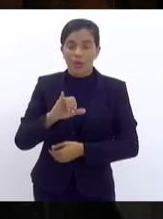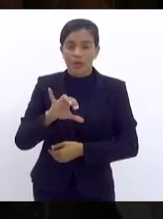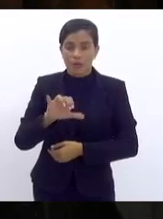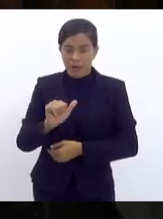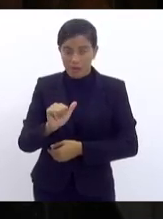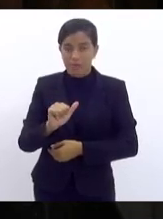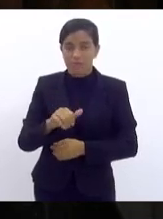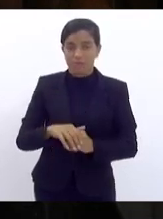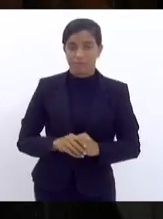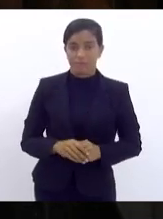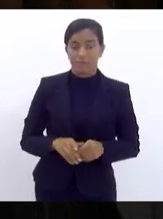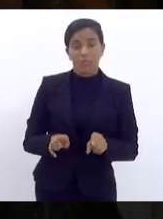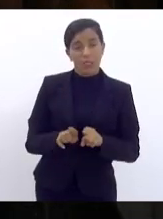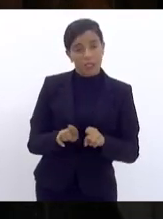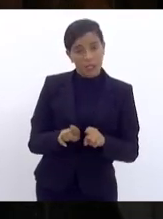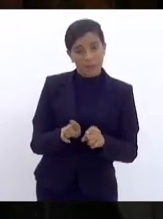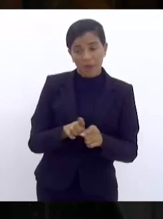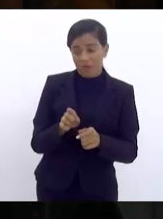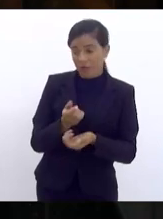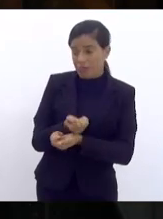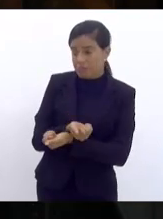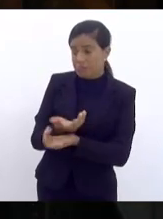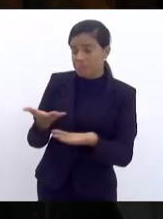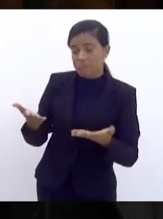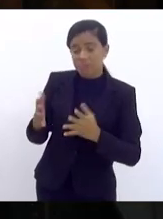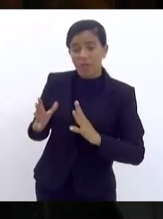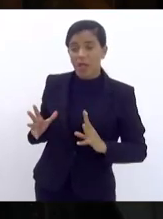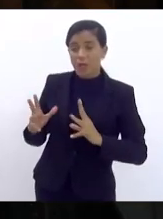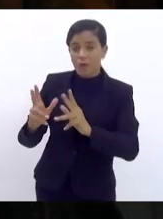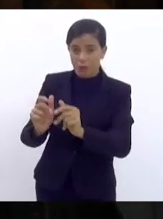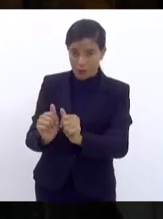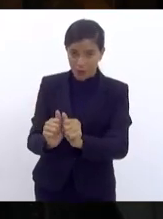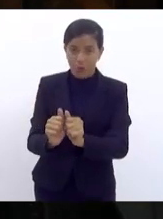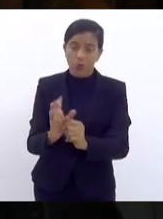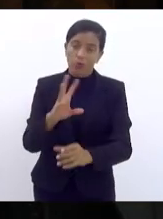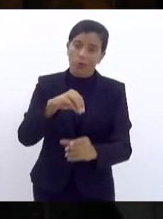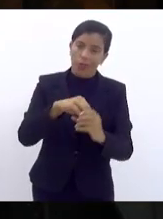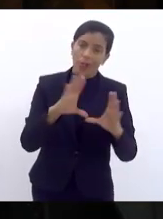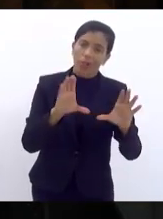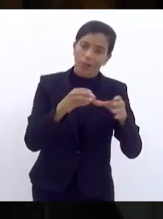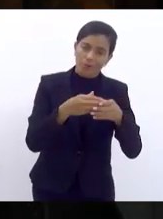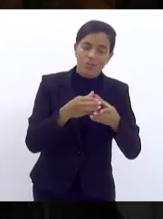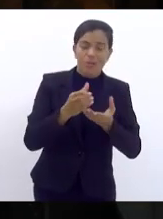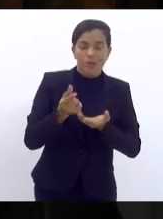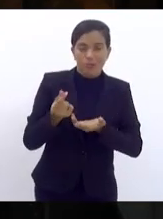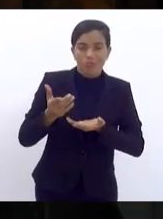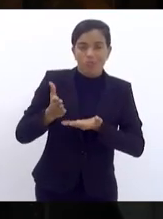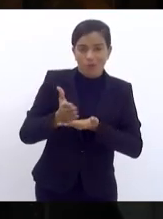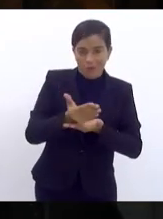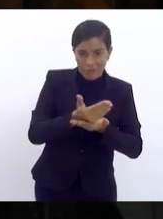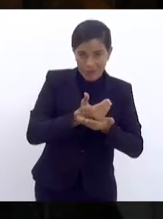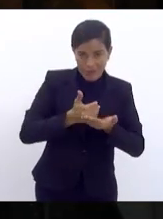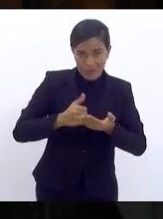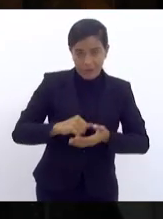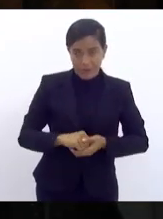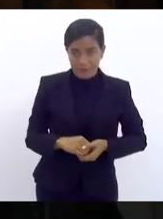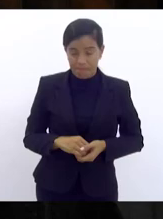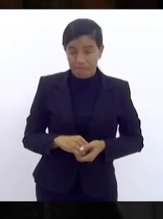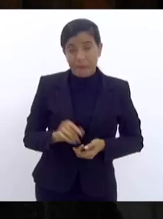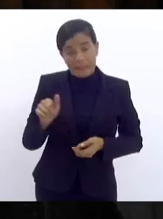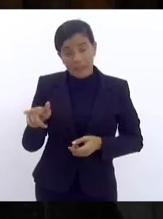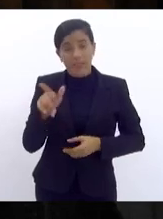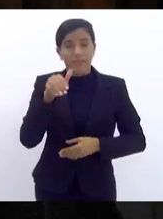a todos os partícipes da Comissão de Orçamento. E este